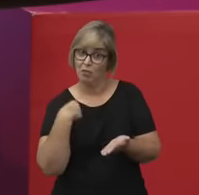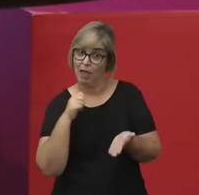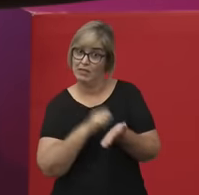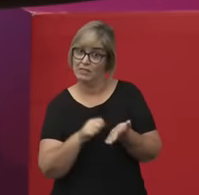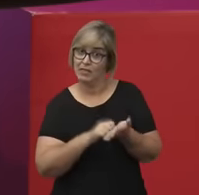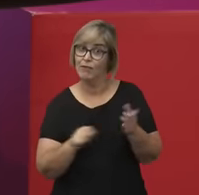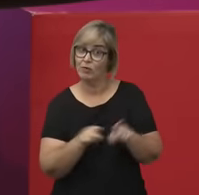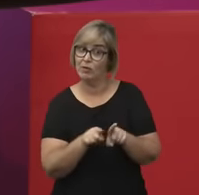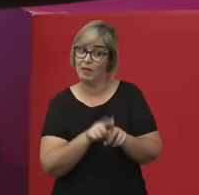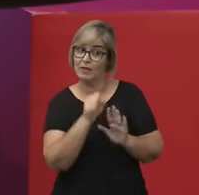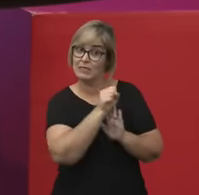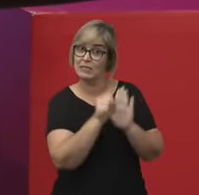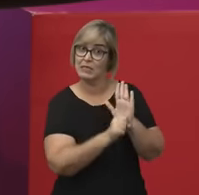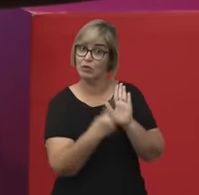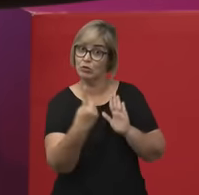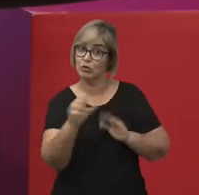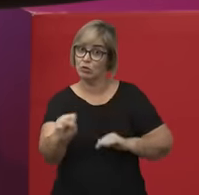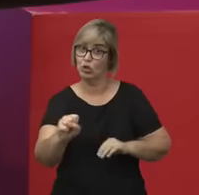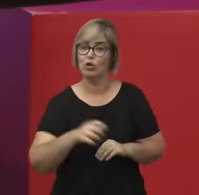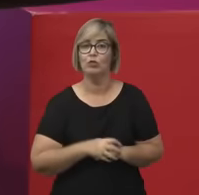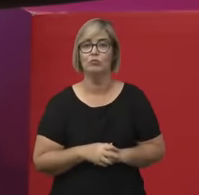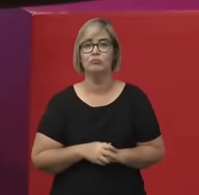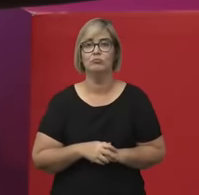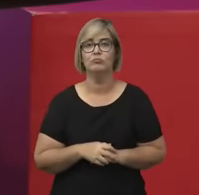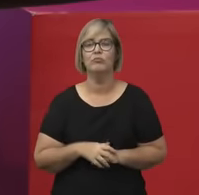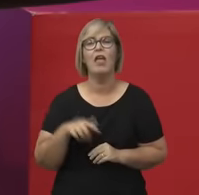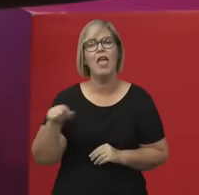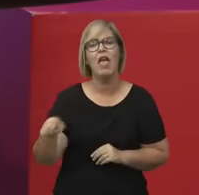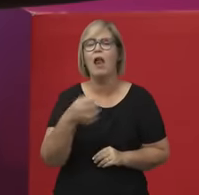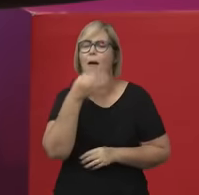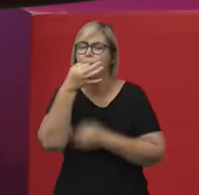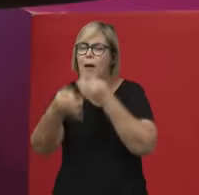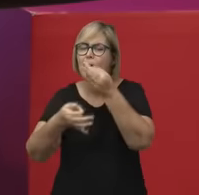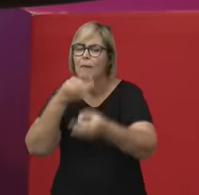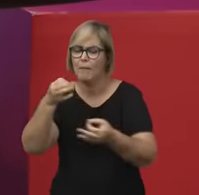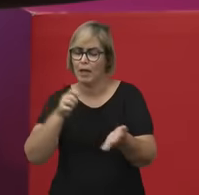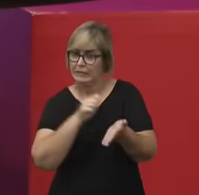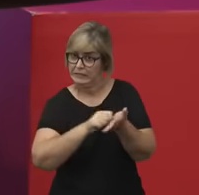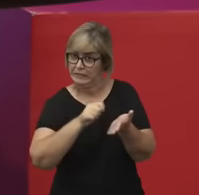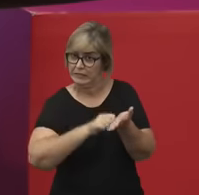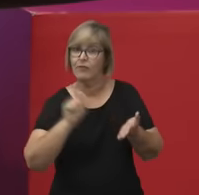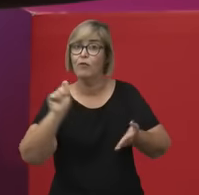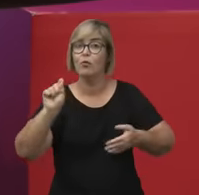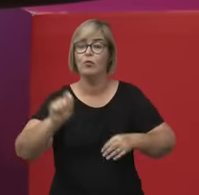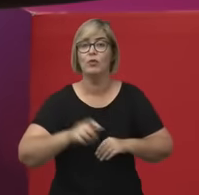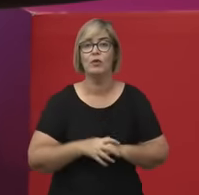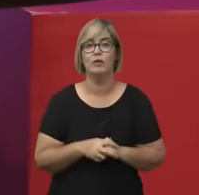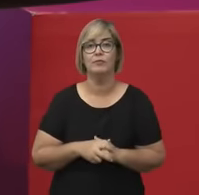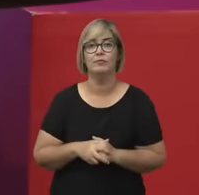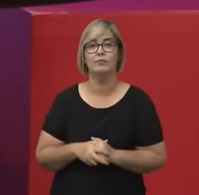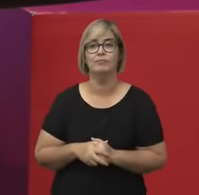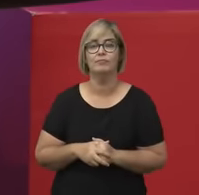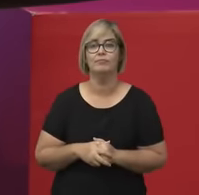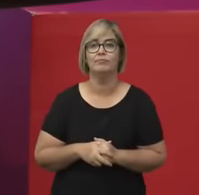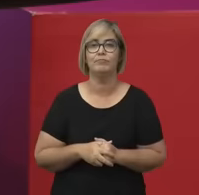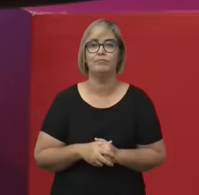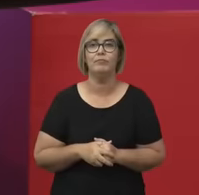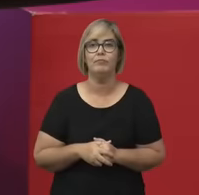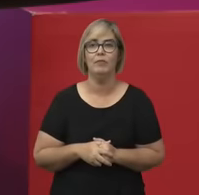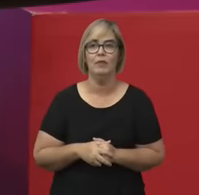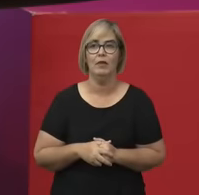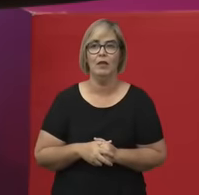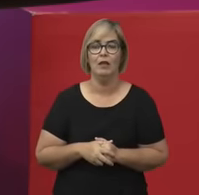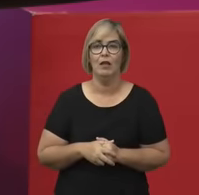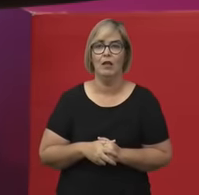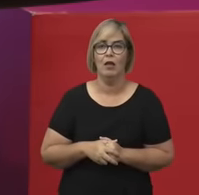XVIII. Ela argumenta que a condição social das